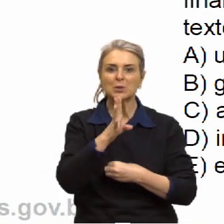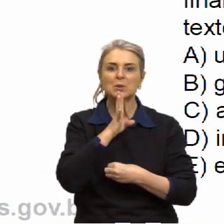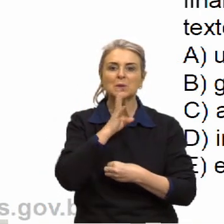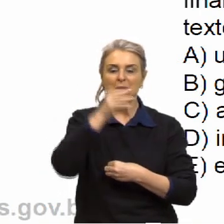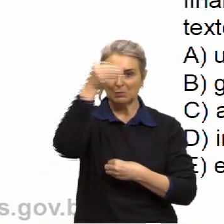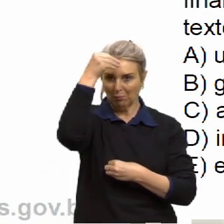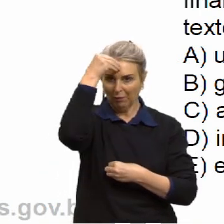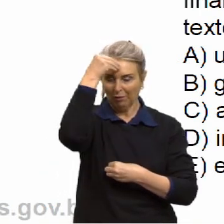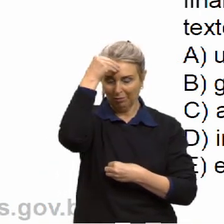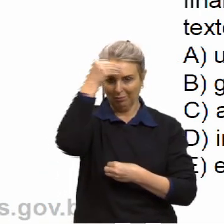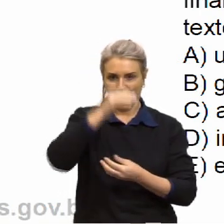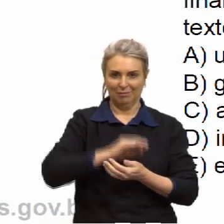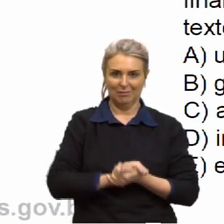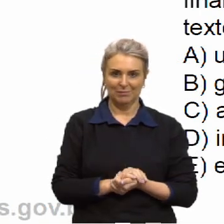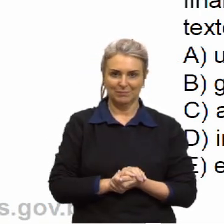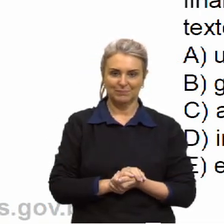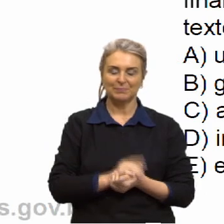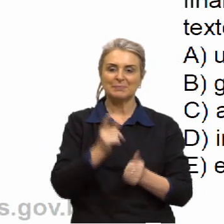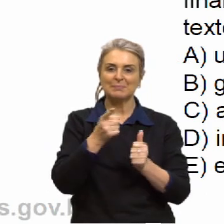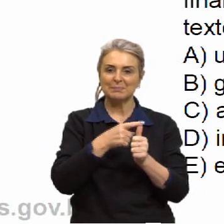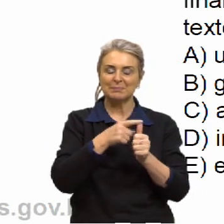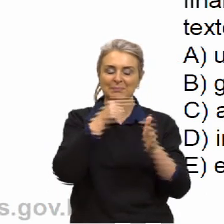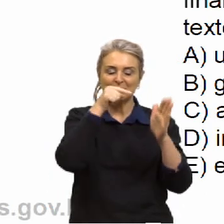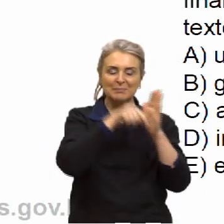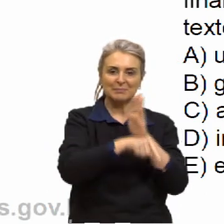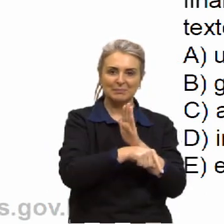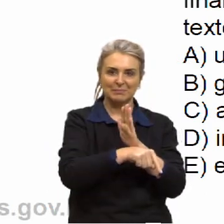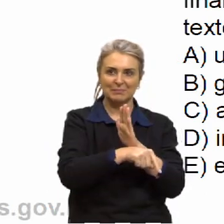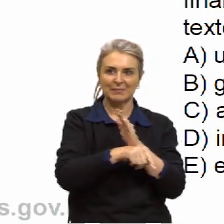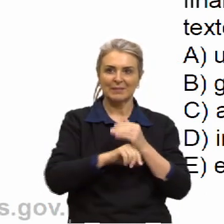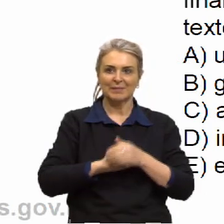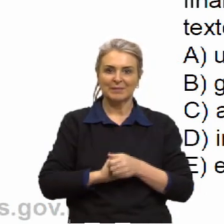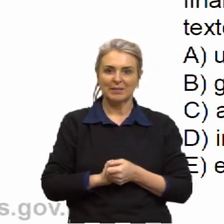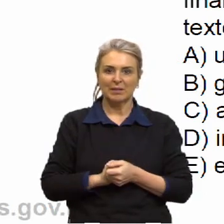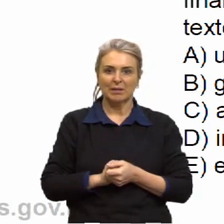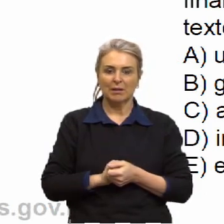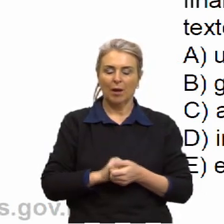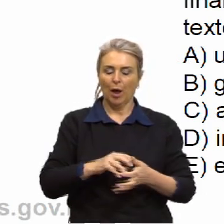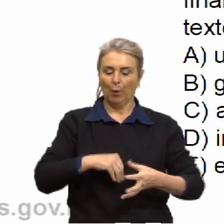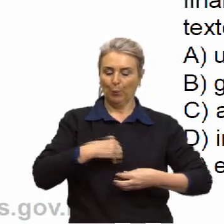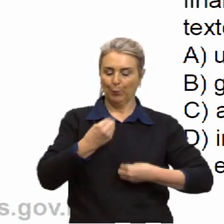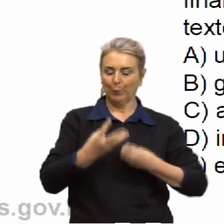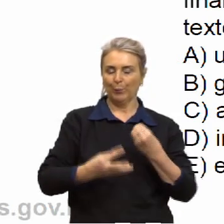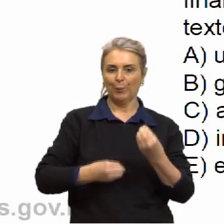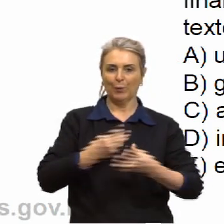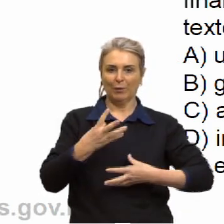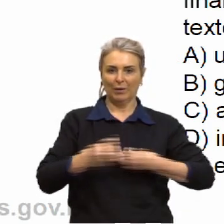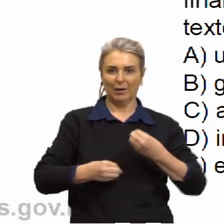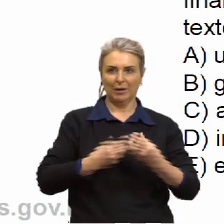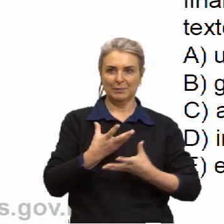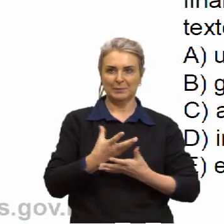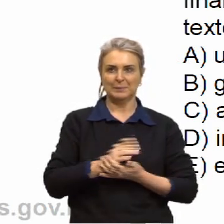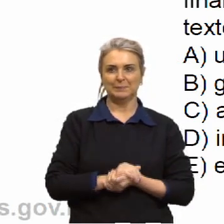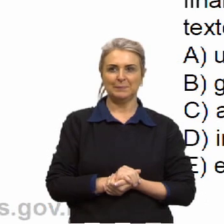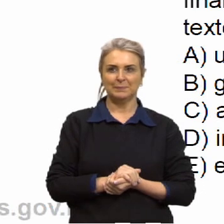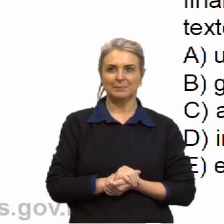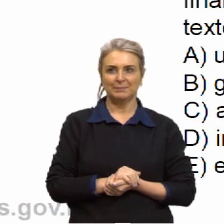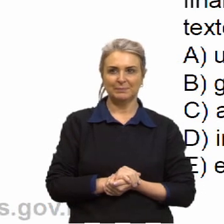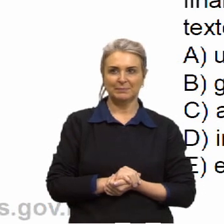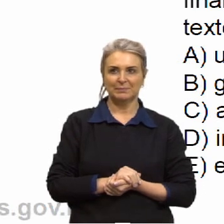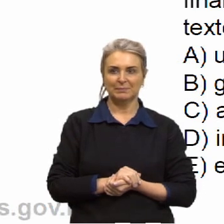Vamos olhar a primeira delas. Aqui a gente tem um poeminha, tá? Então vamos olhar.